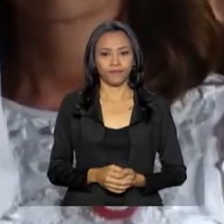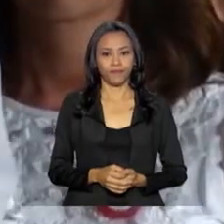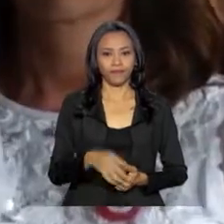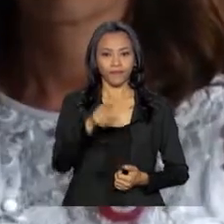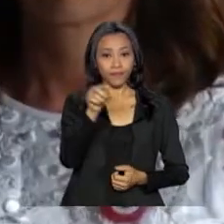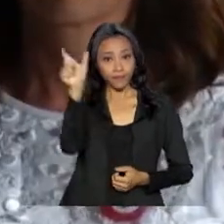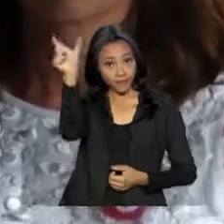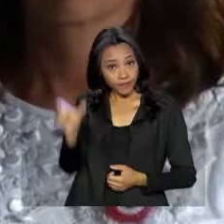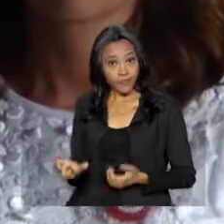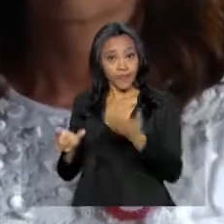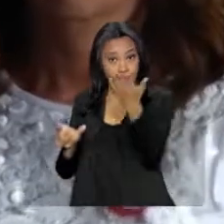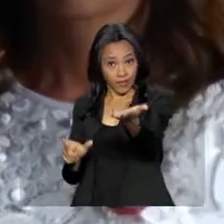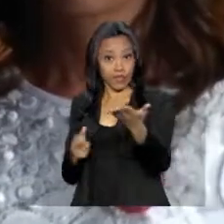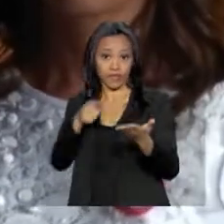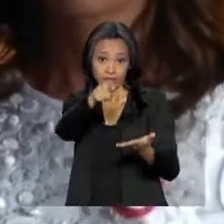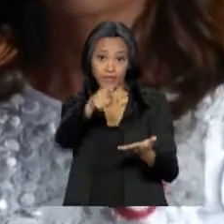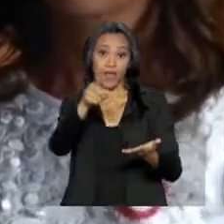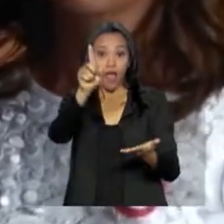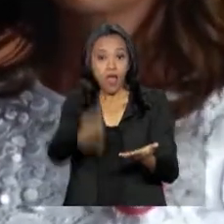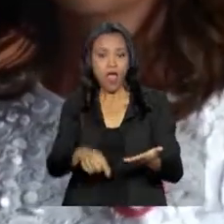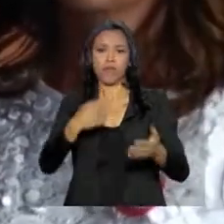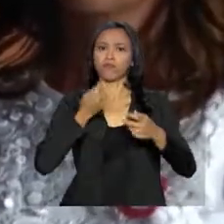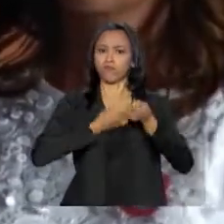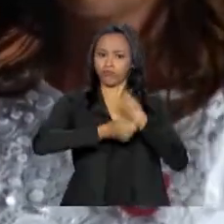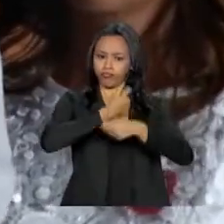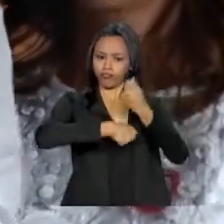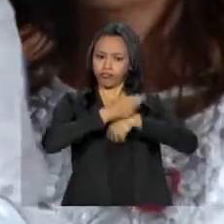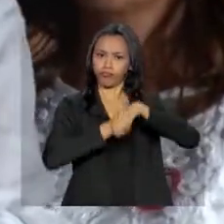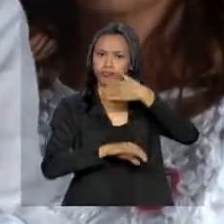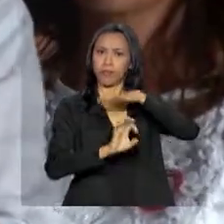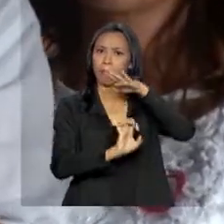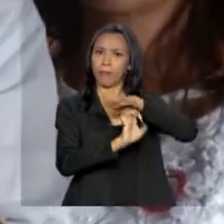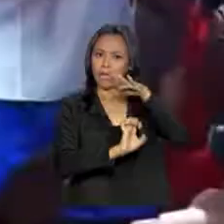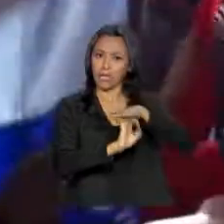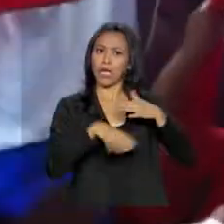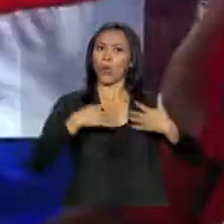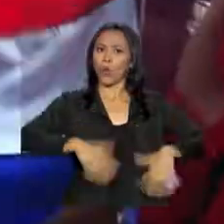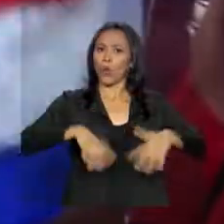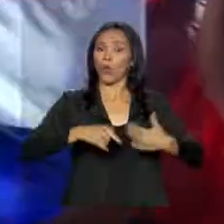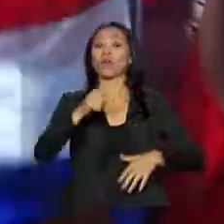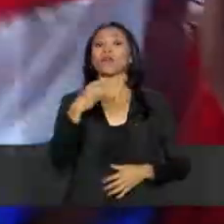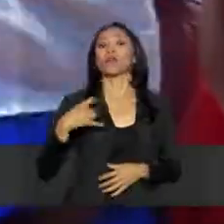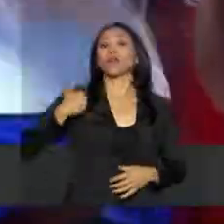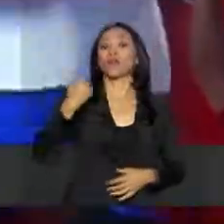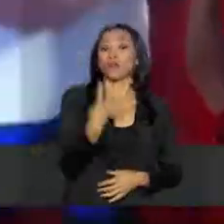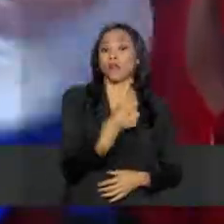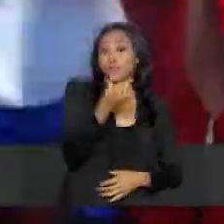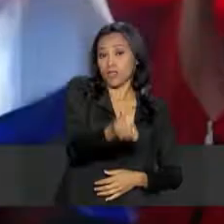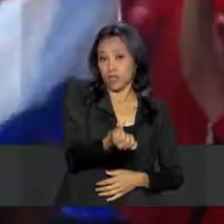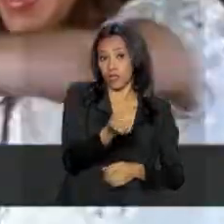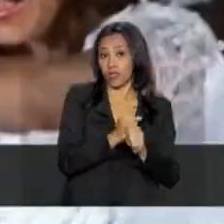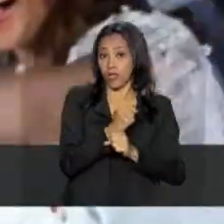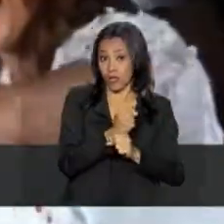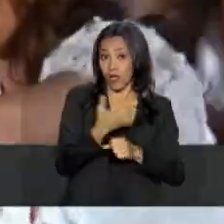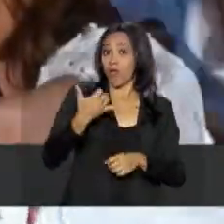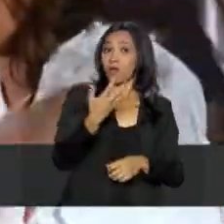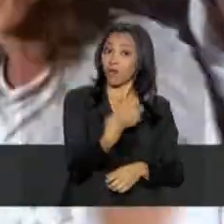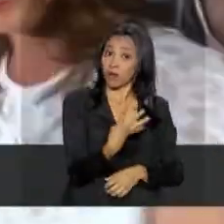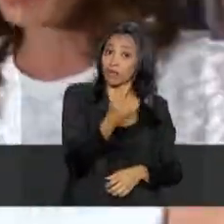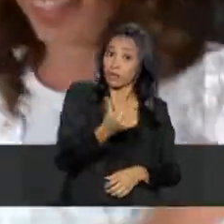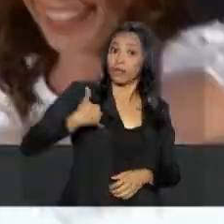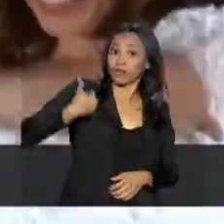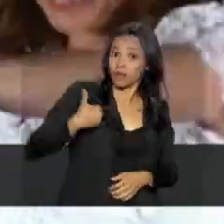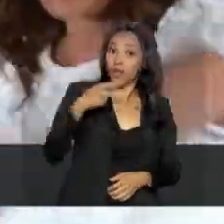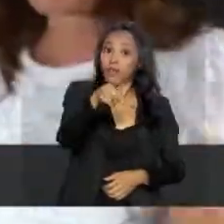Mário Abdu Benítez é empresário e tem 46 anos. Foi presidente do Senado paraguaio entre 2015